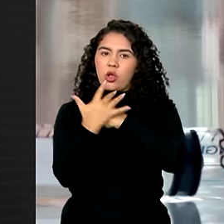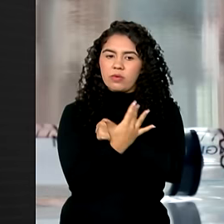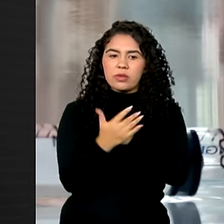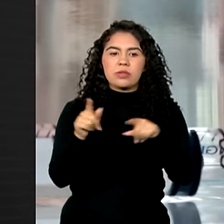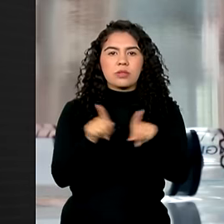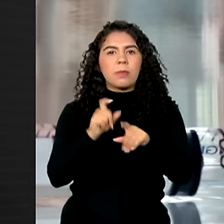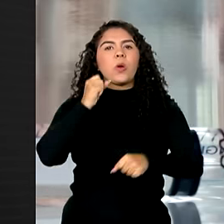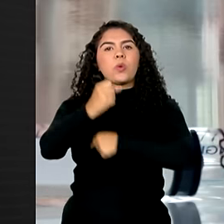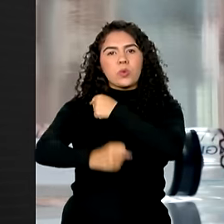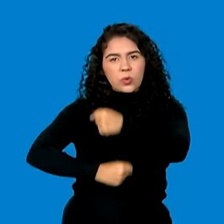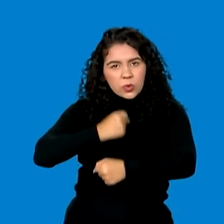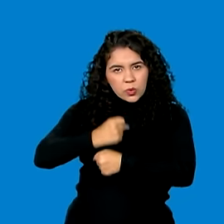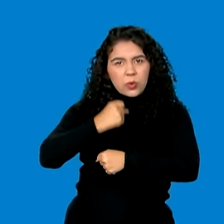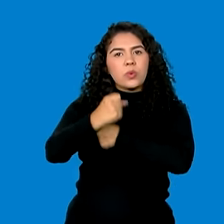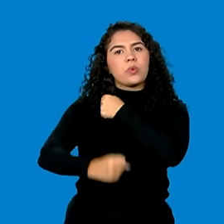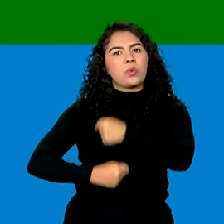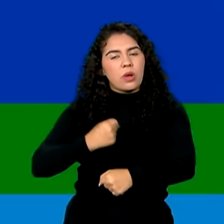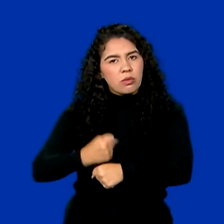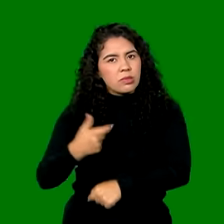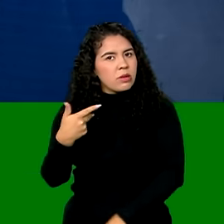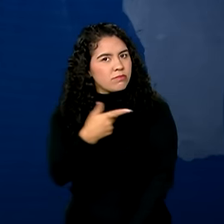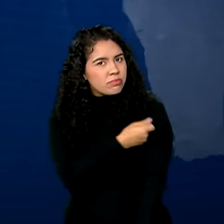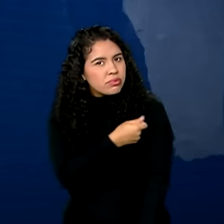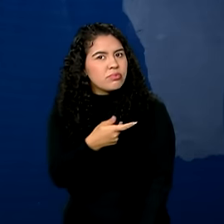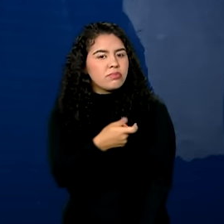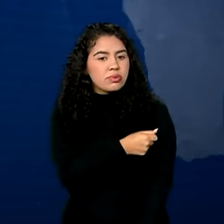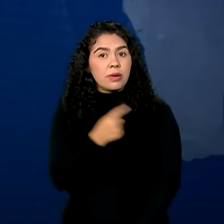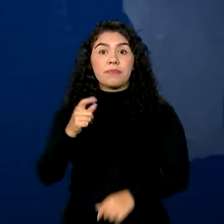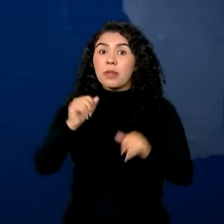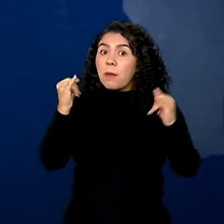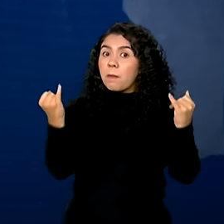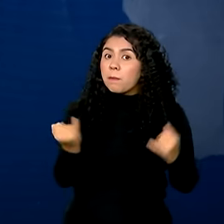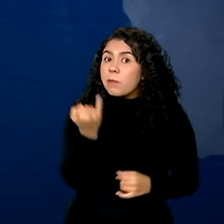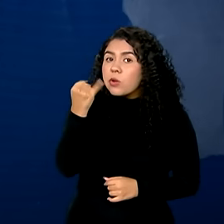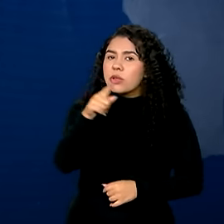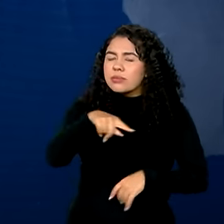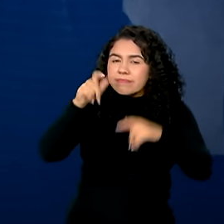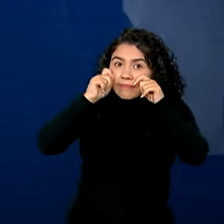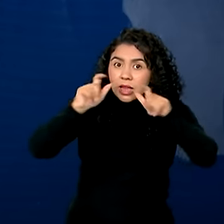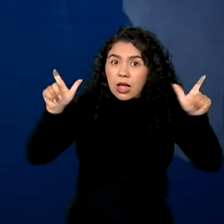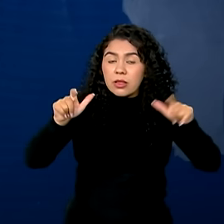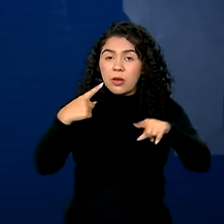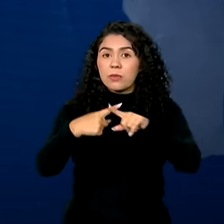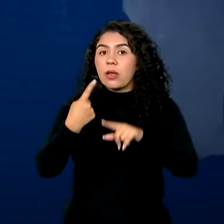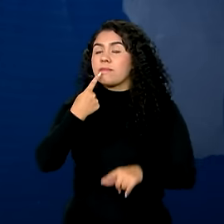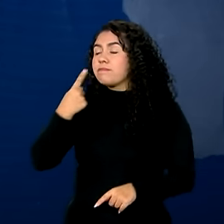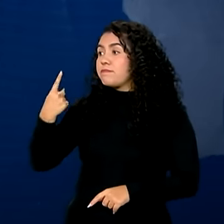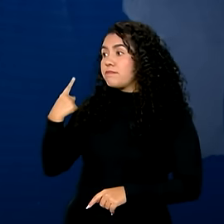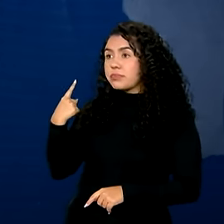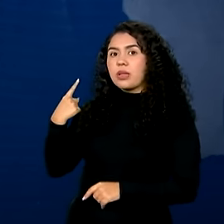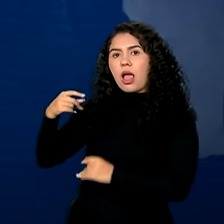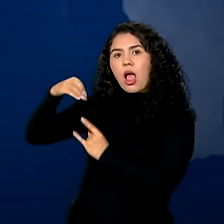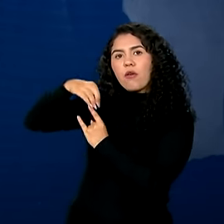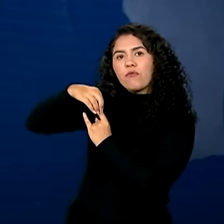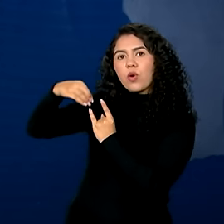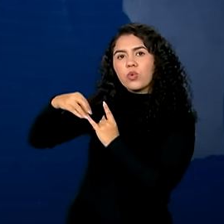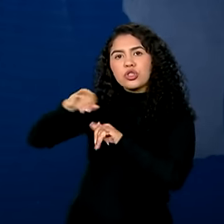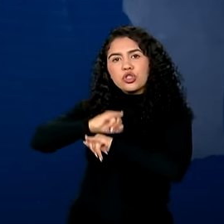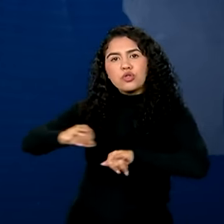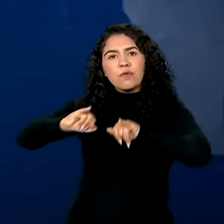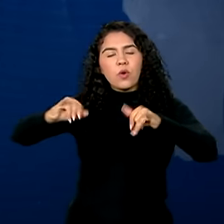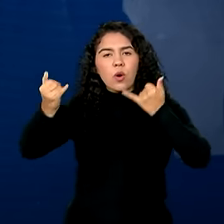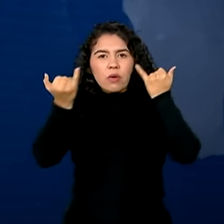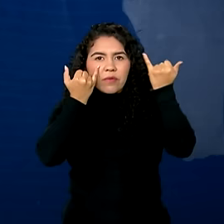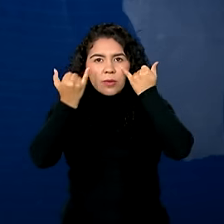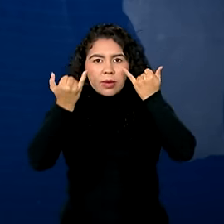anual contra a gripe. E é importante ficar atento porque os últimos dados divulgados pela Fiocruz apontam um